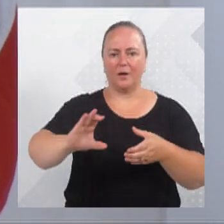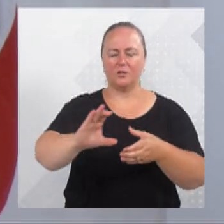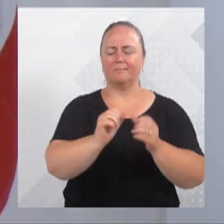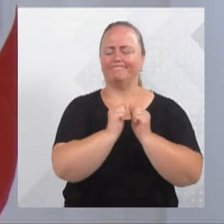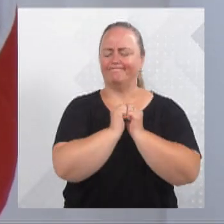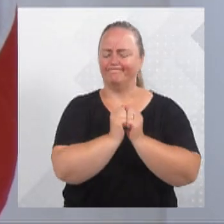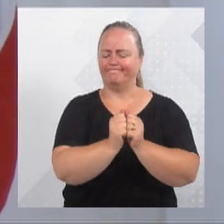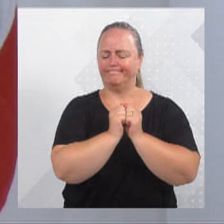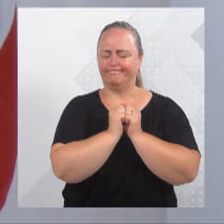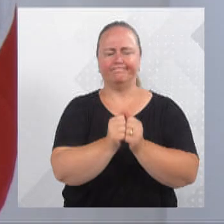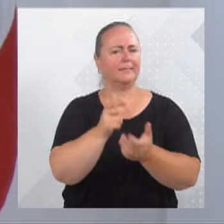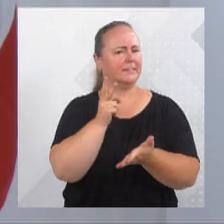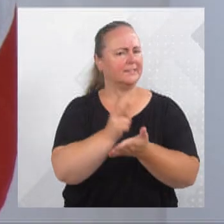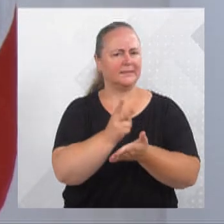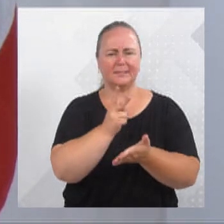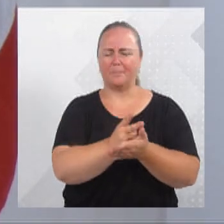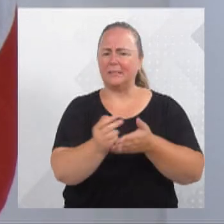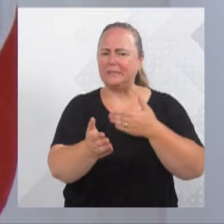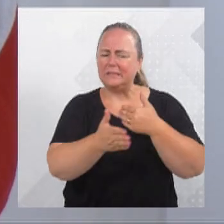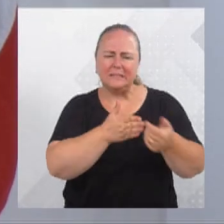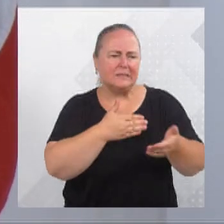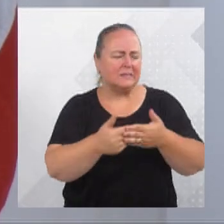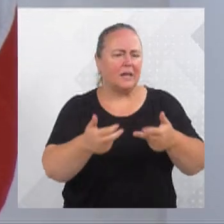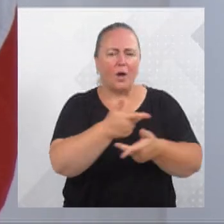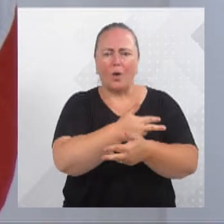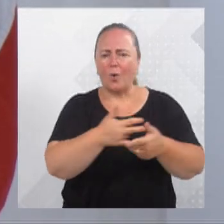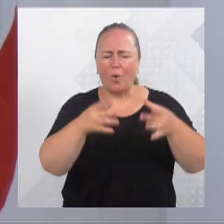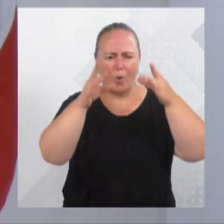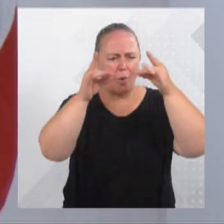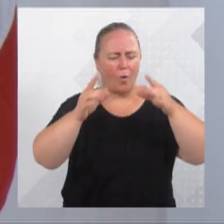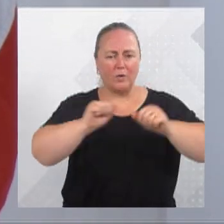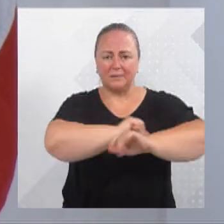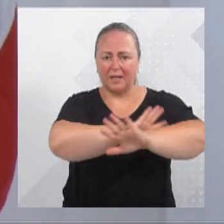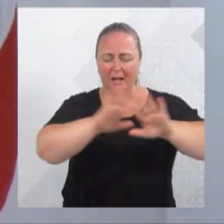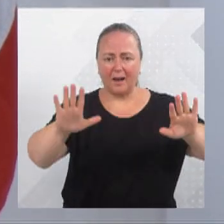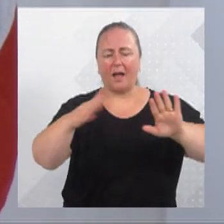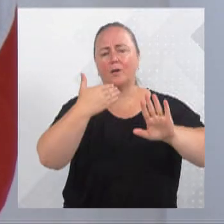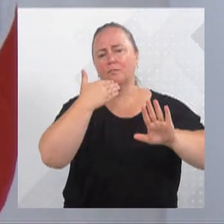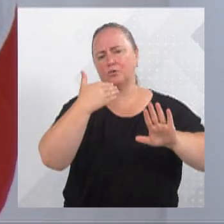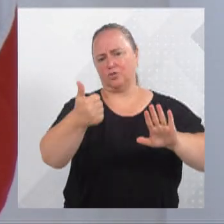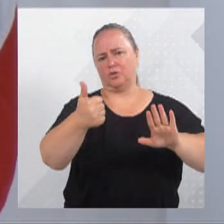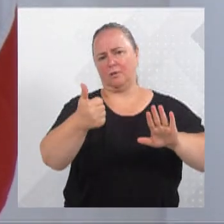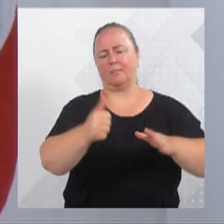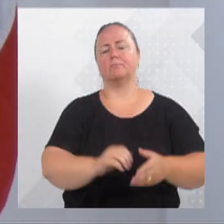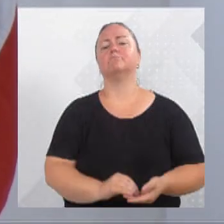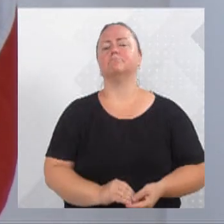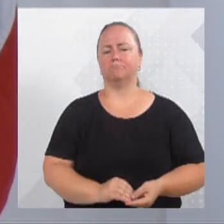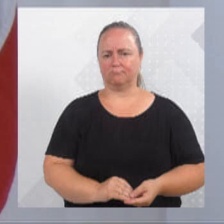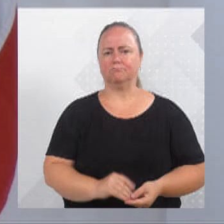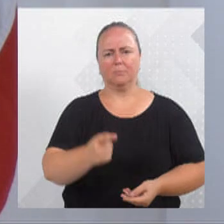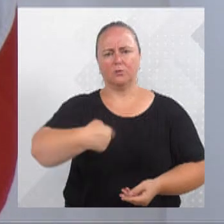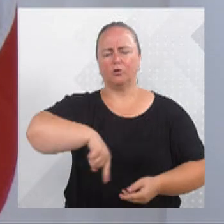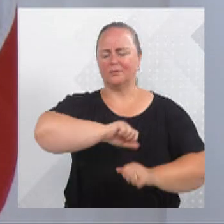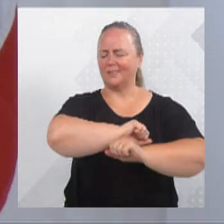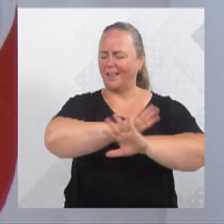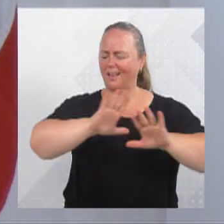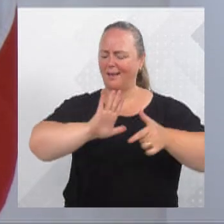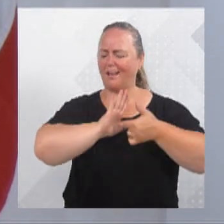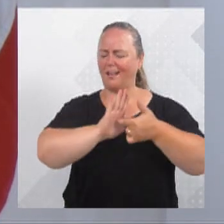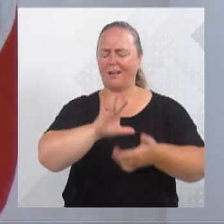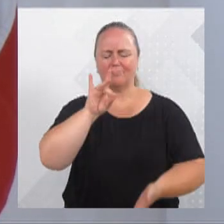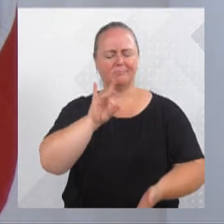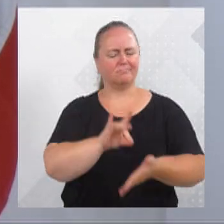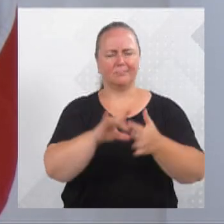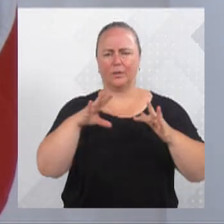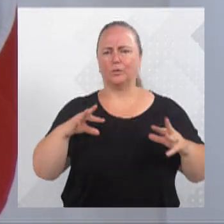sempre, que precisar qualquer esclarecimento em relação às ações do governo. Porque transparência é uma das ações que, como a Câmara